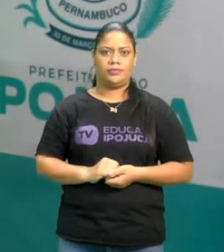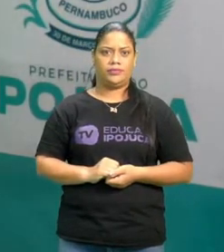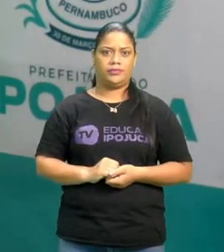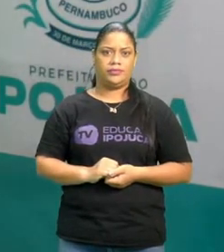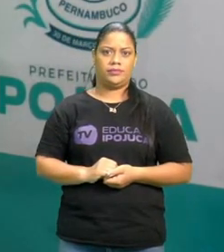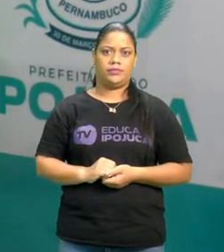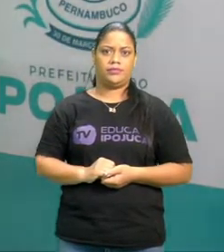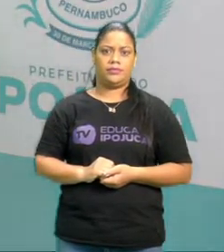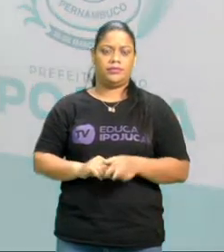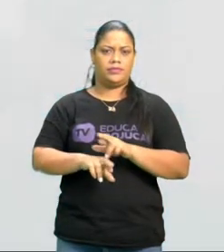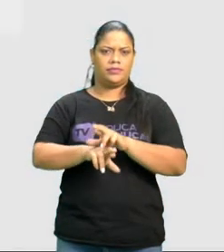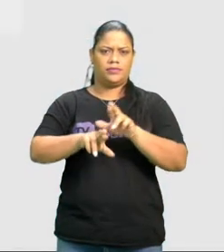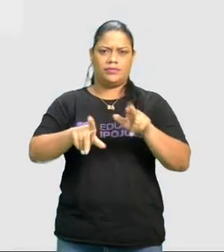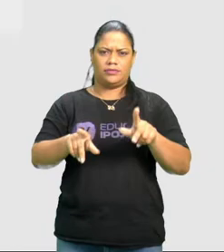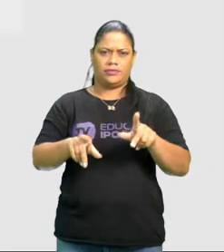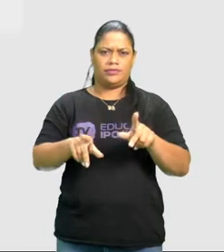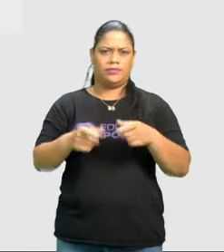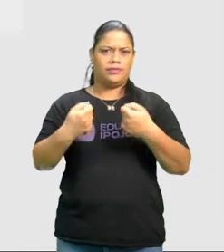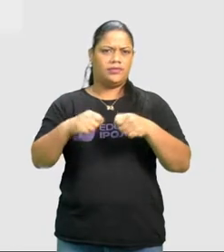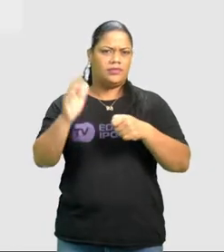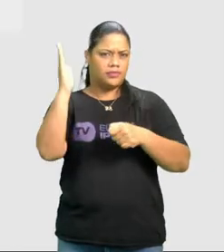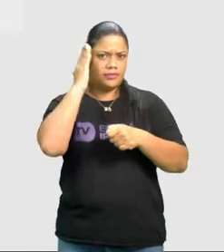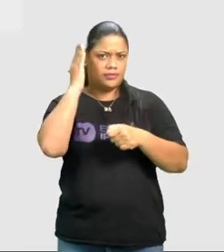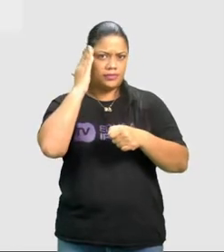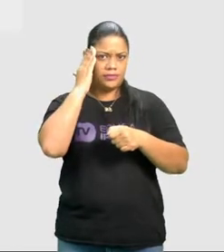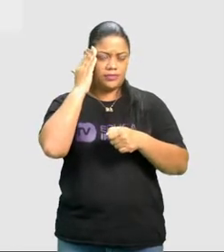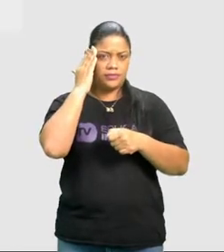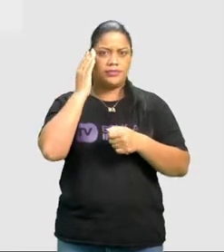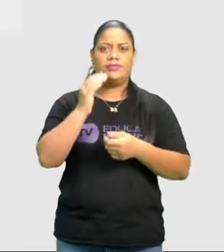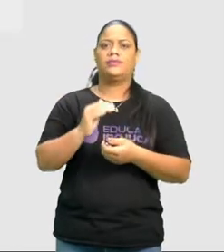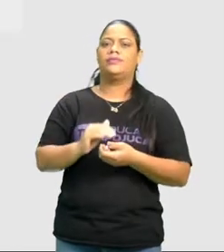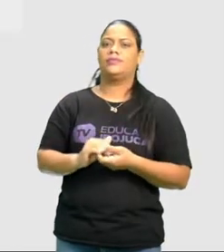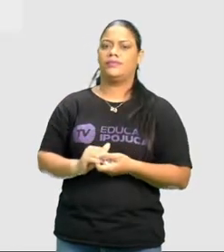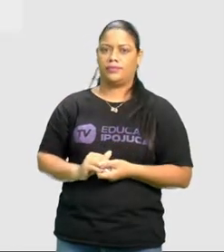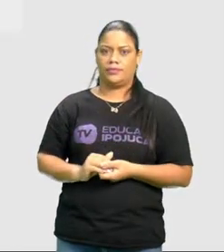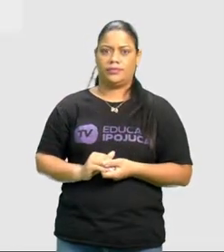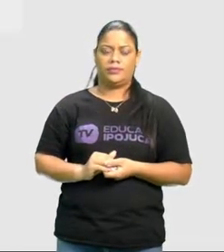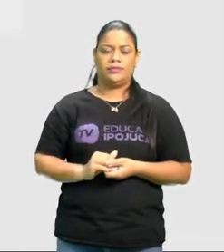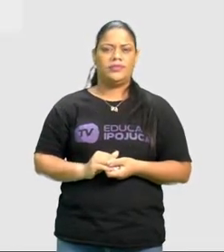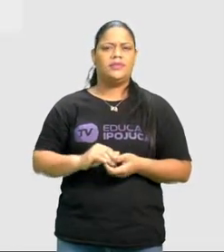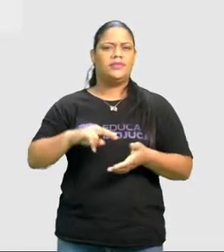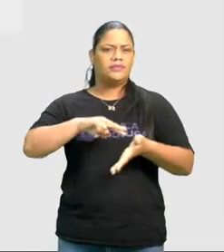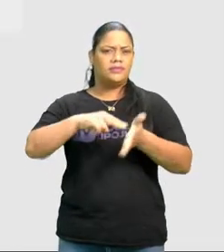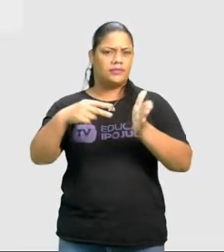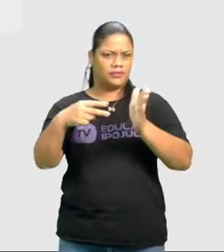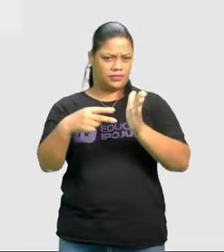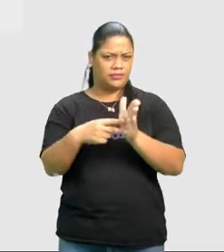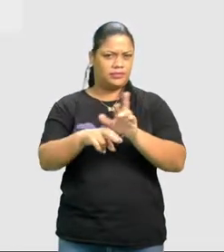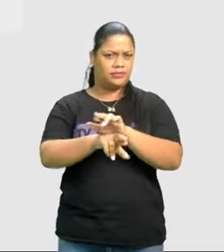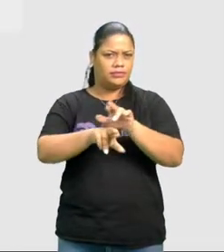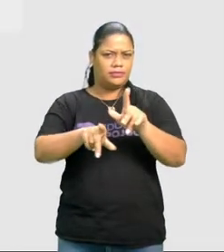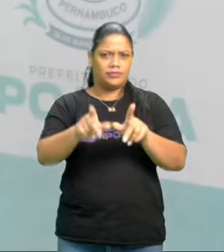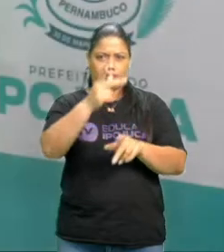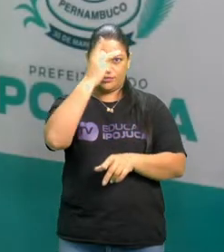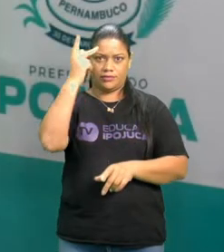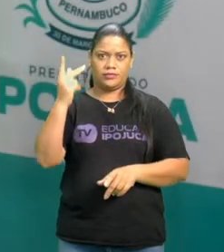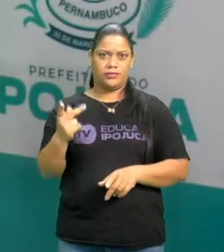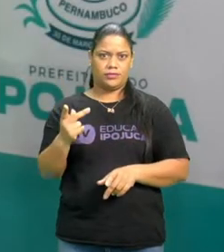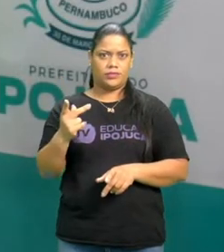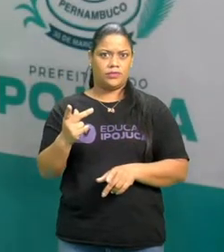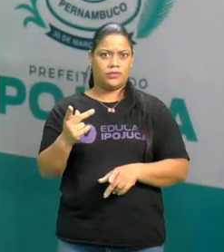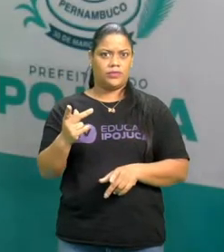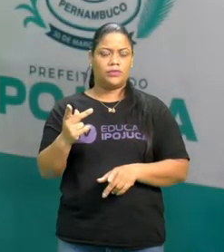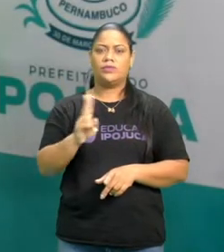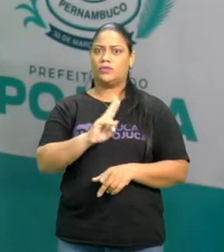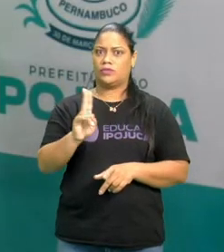Conceituando diversidade. Precisamos entender cada vez mais o conceito de diversidade, que o próprio nome já